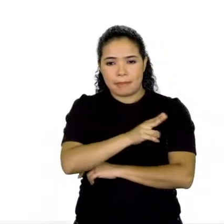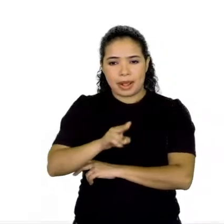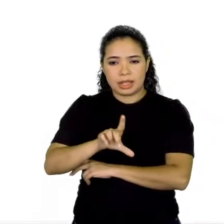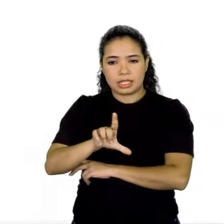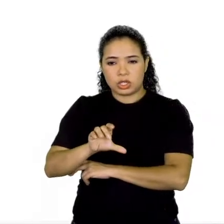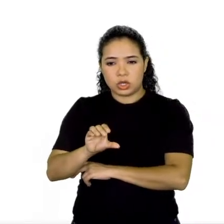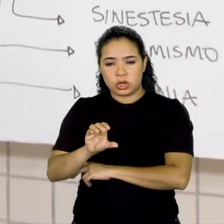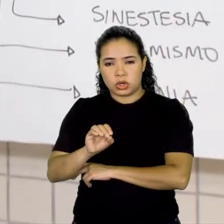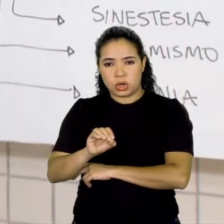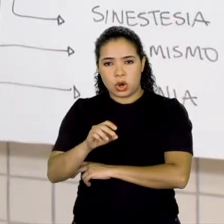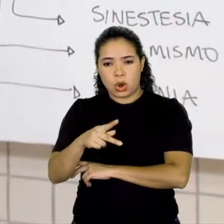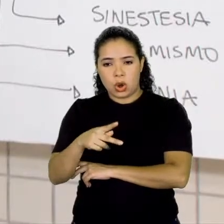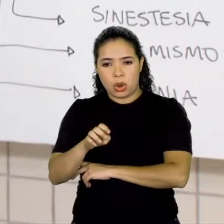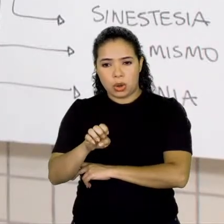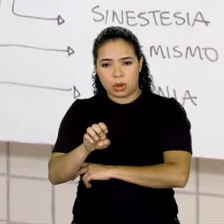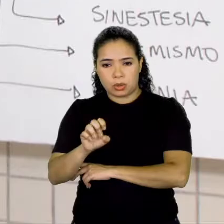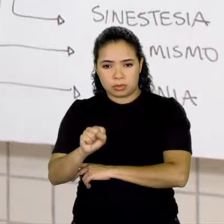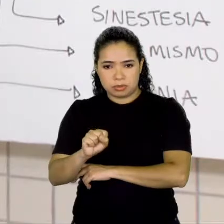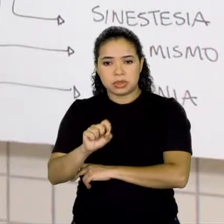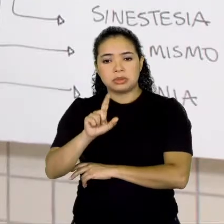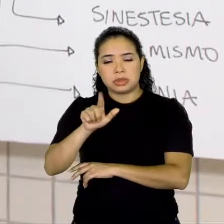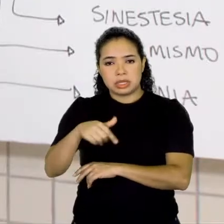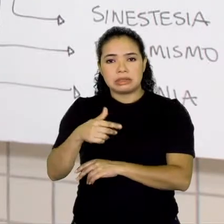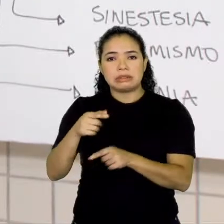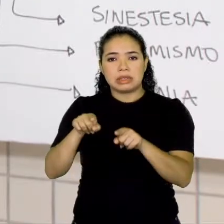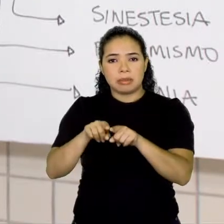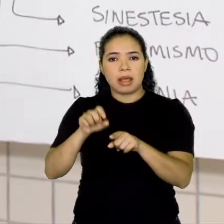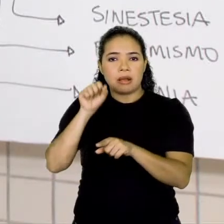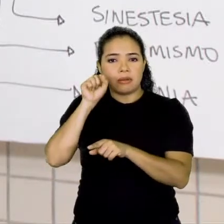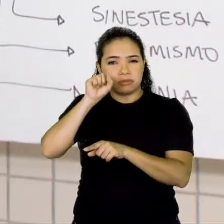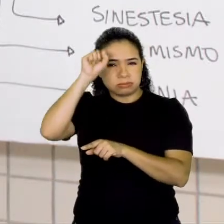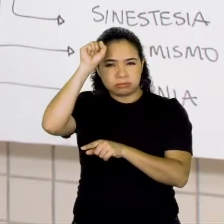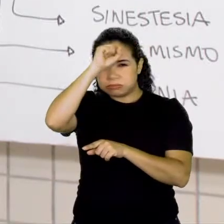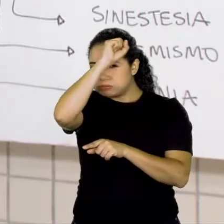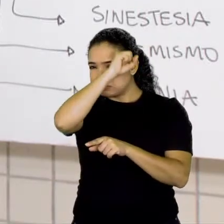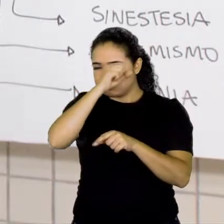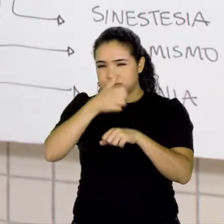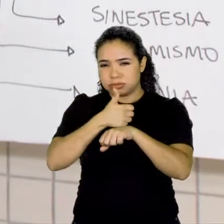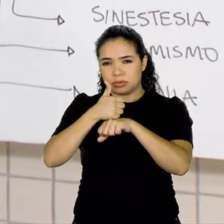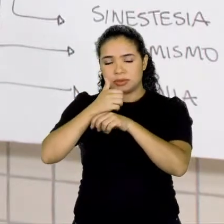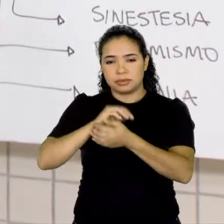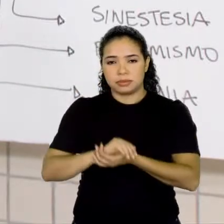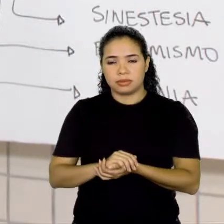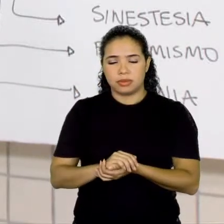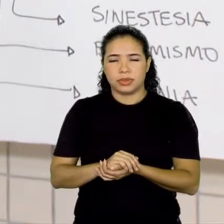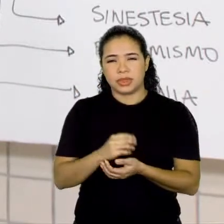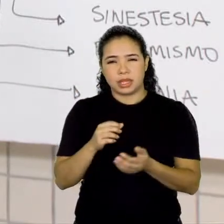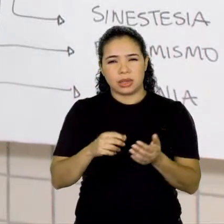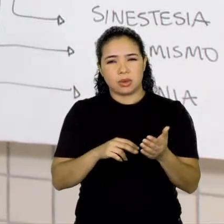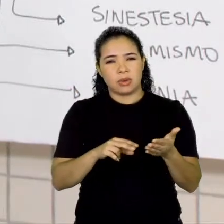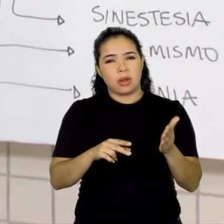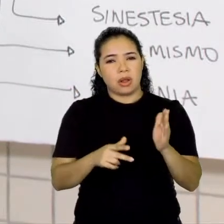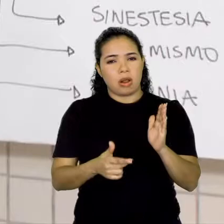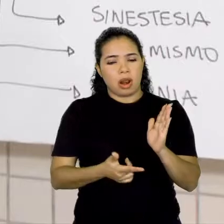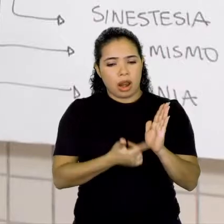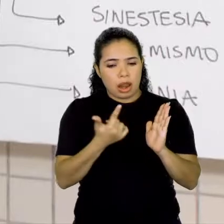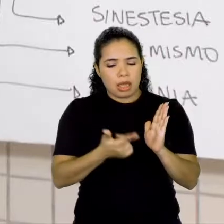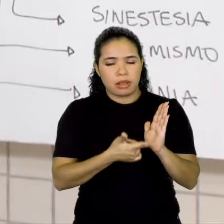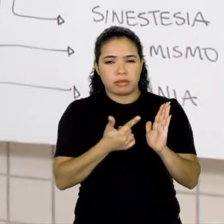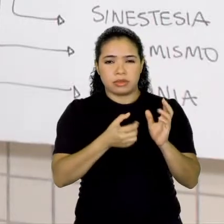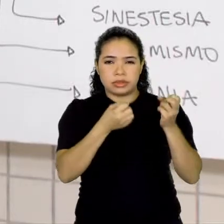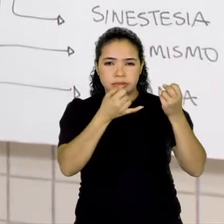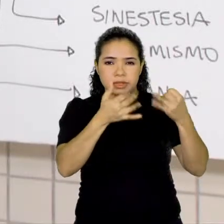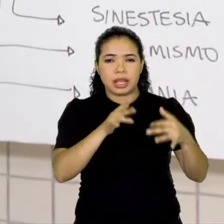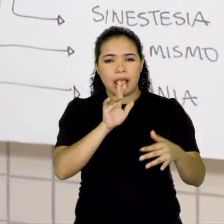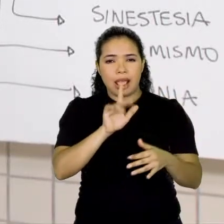Esse livro, quando vocês encontrarem comentários sobre ele, sempre vai falar que é uma crítica social e